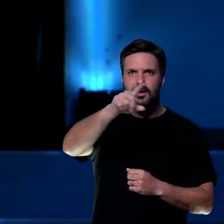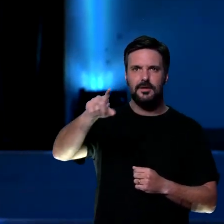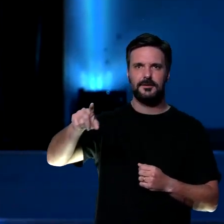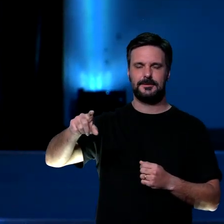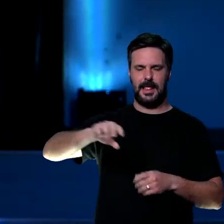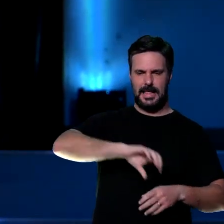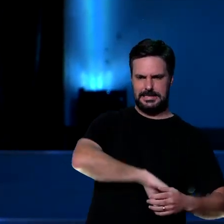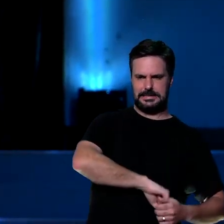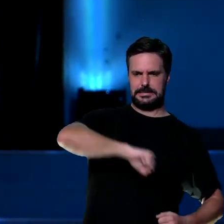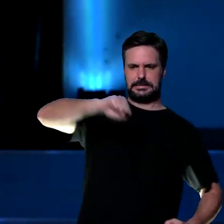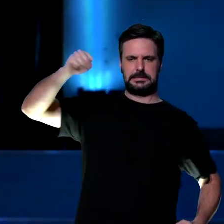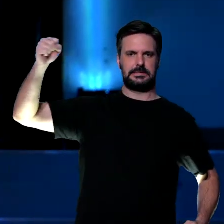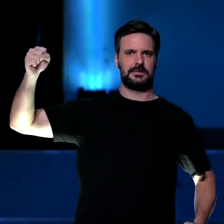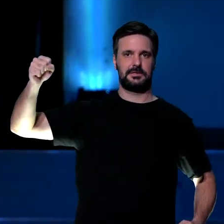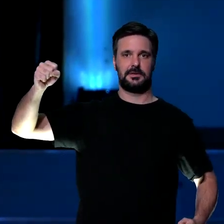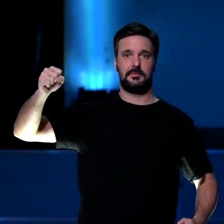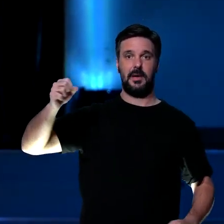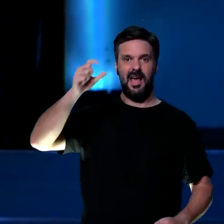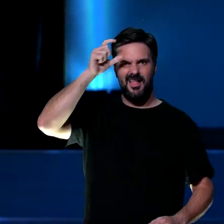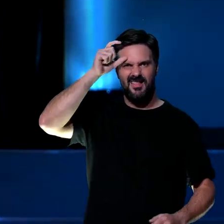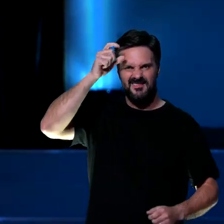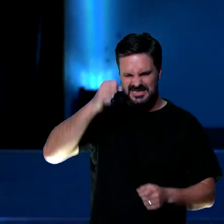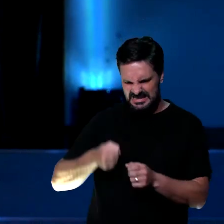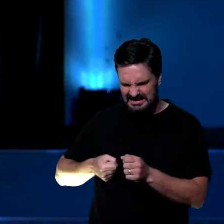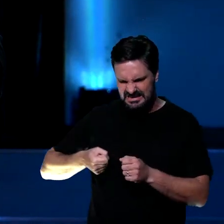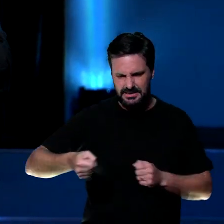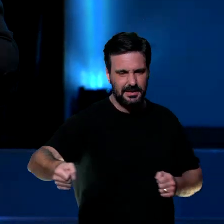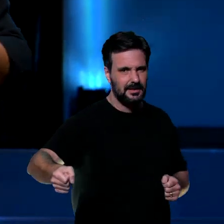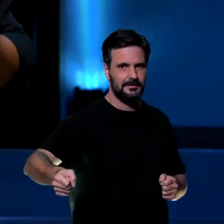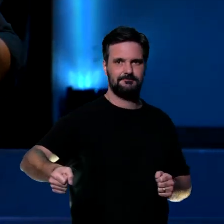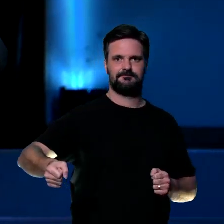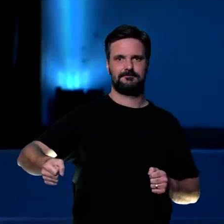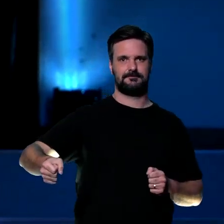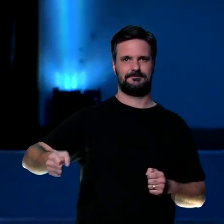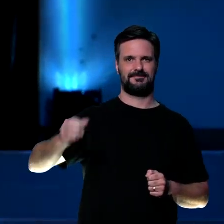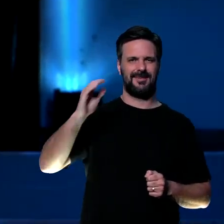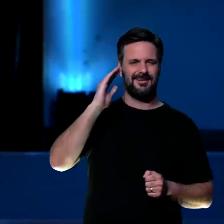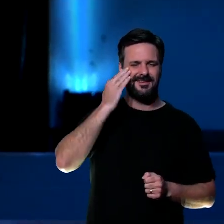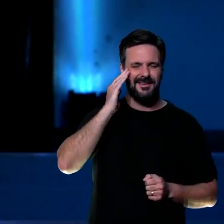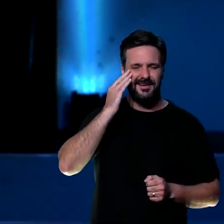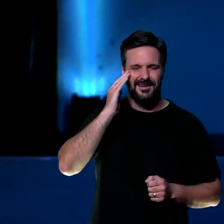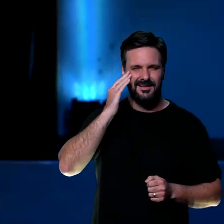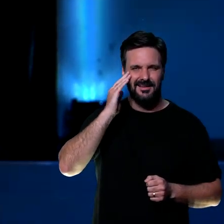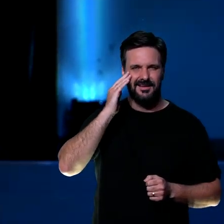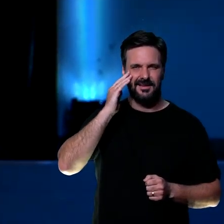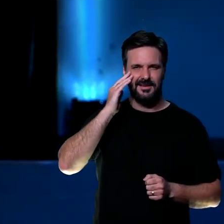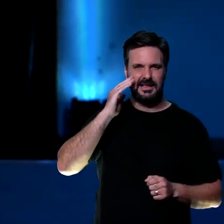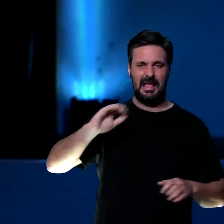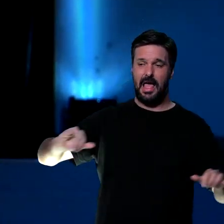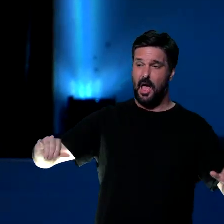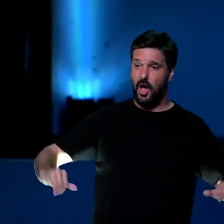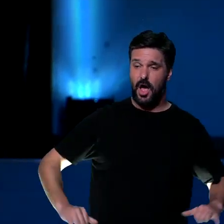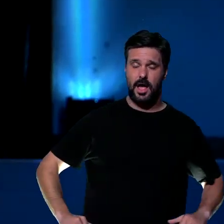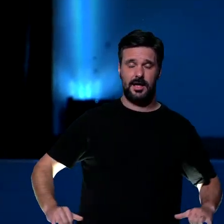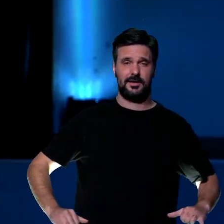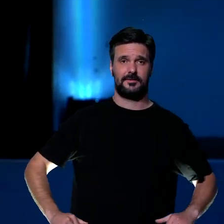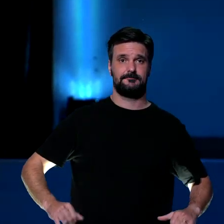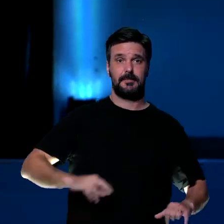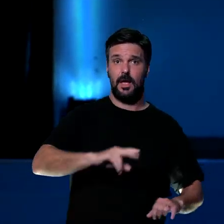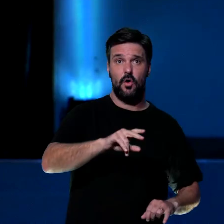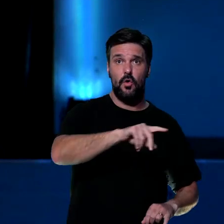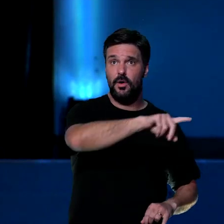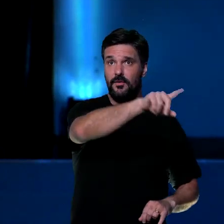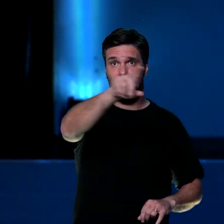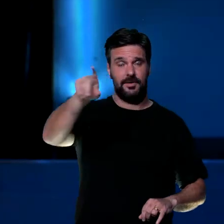é para o inimigo. Está entendendo? Você não precisa machucar o teu irmão. Talvez ele tenha áreas da vida que Deus está